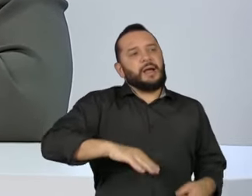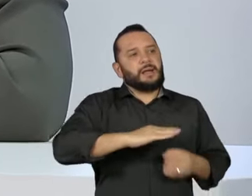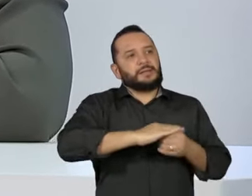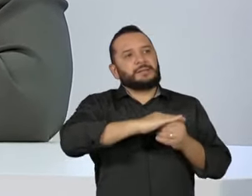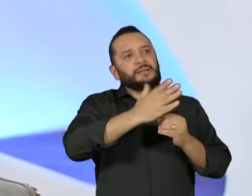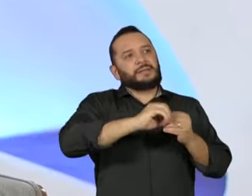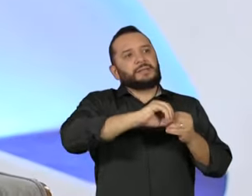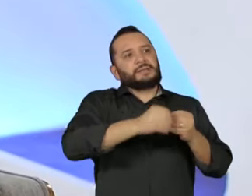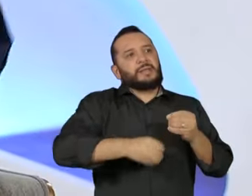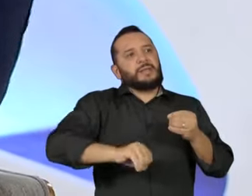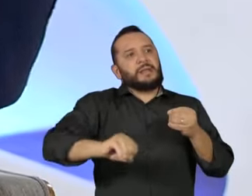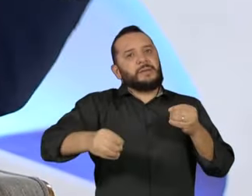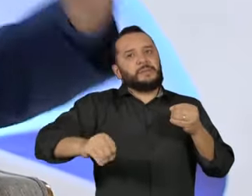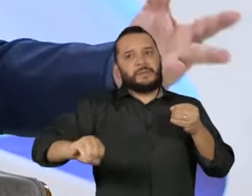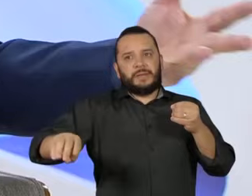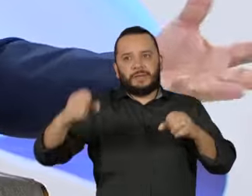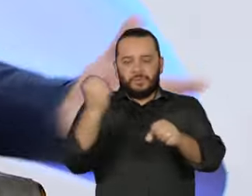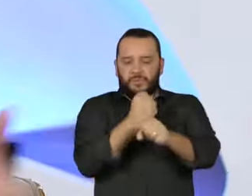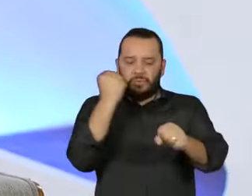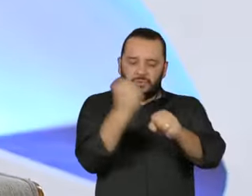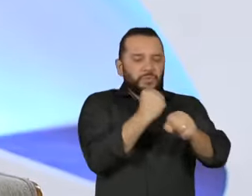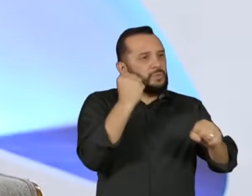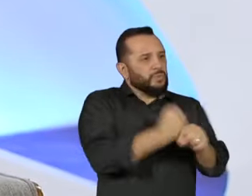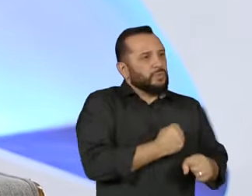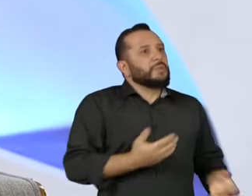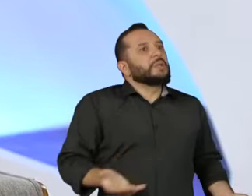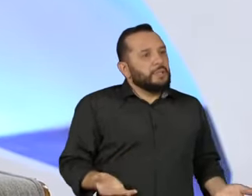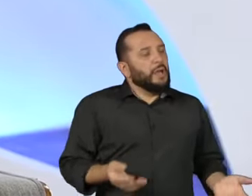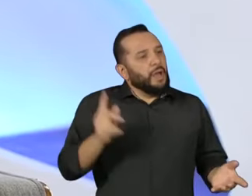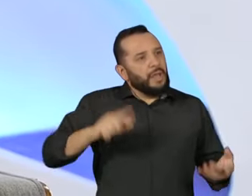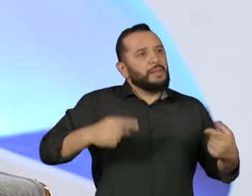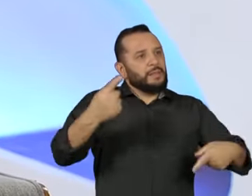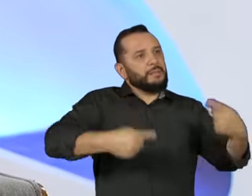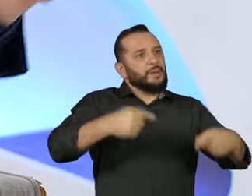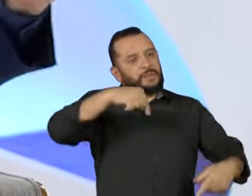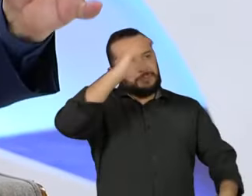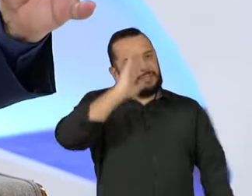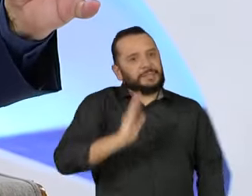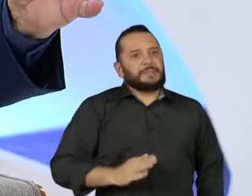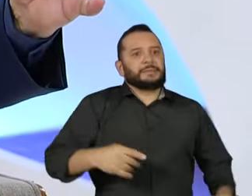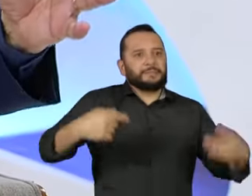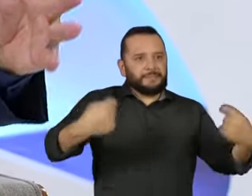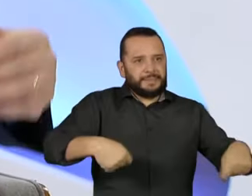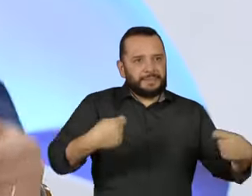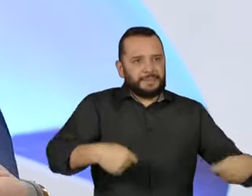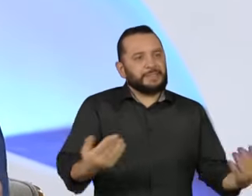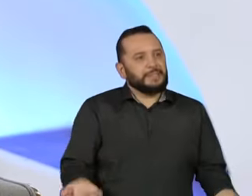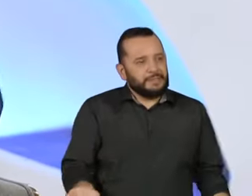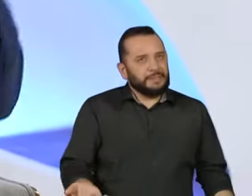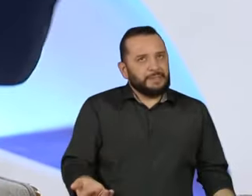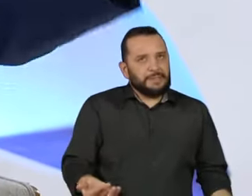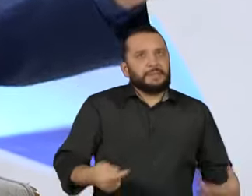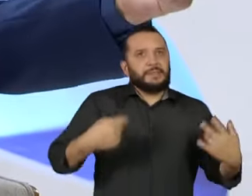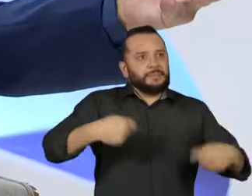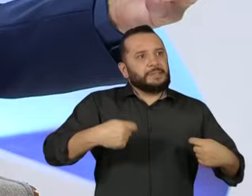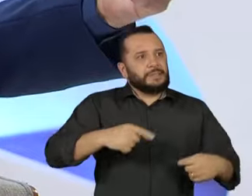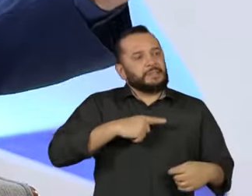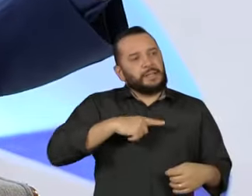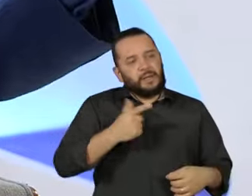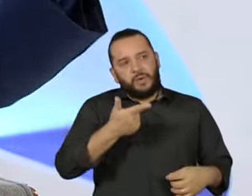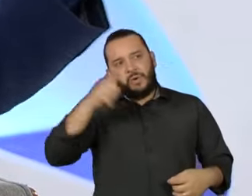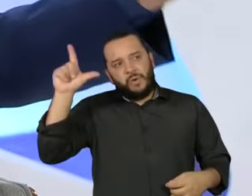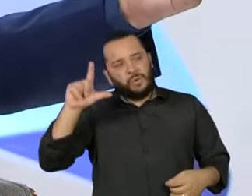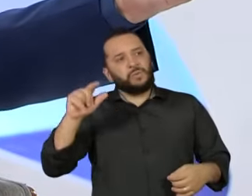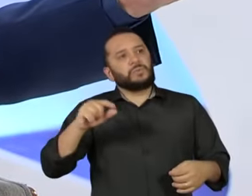básico? Quer dizer, eu acho que é esse o debate que o país precisa. E, para isso, nós precisamos ter outros elementos